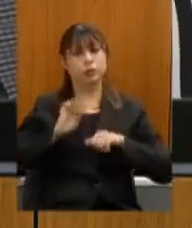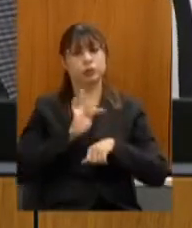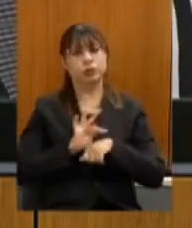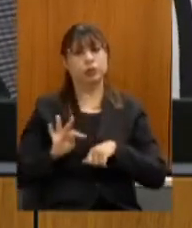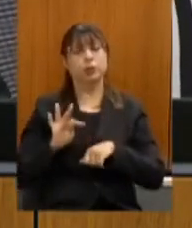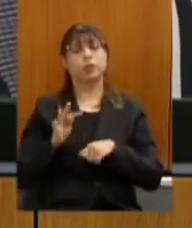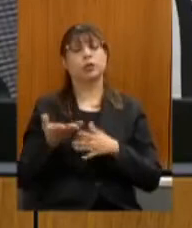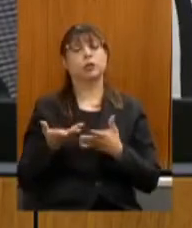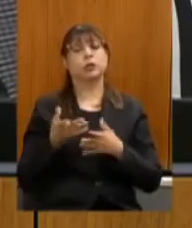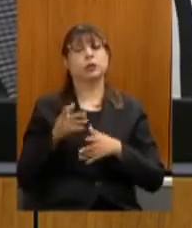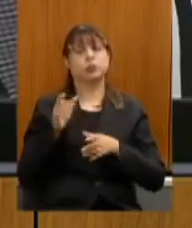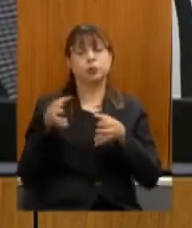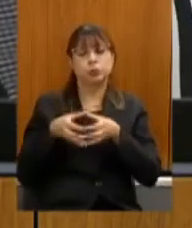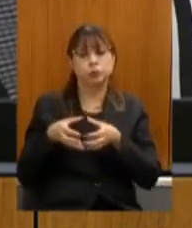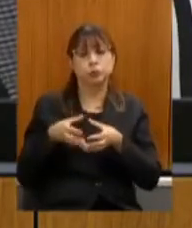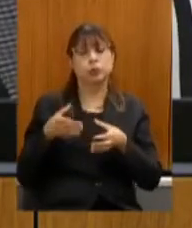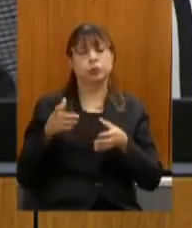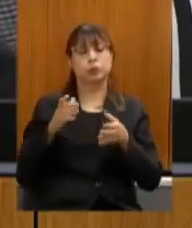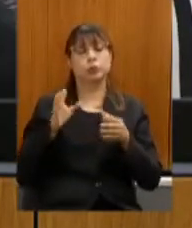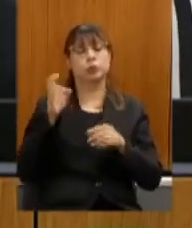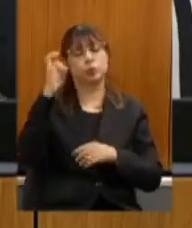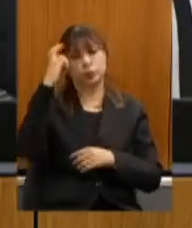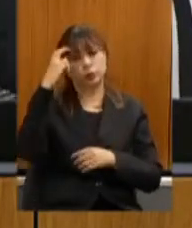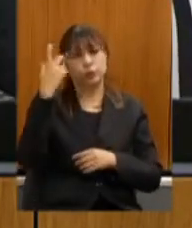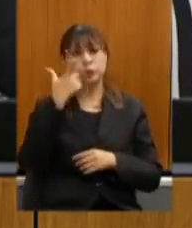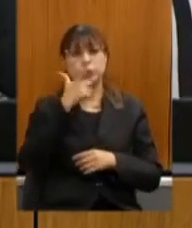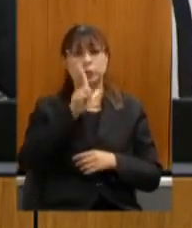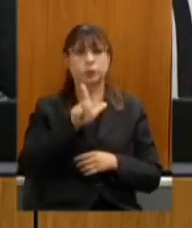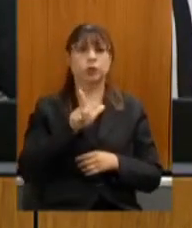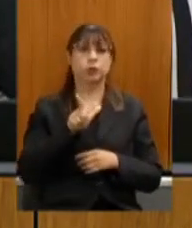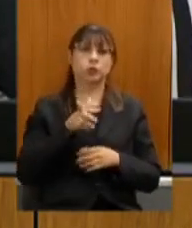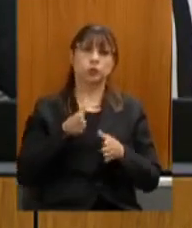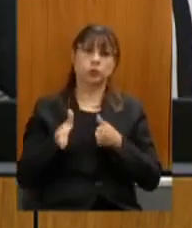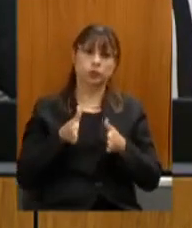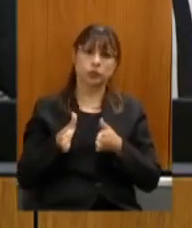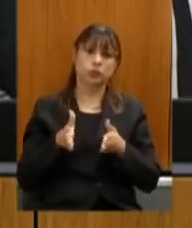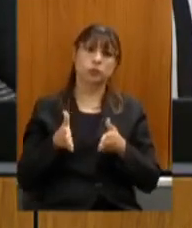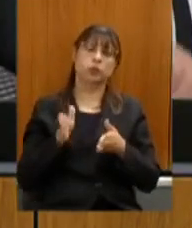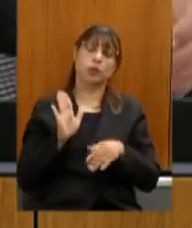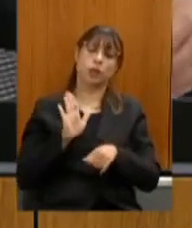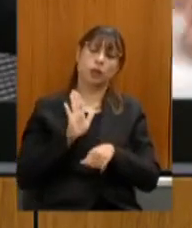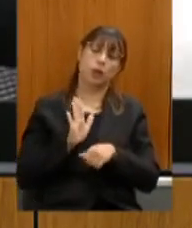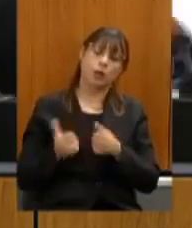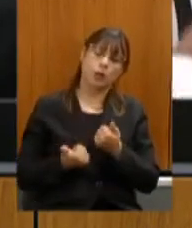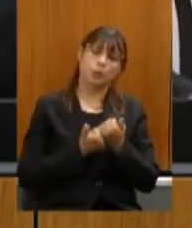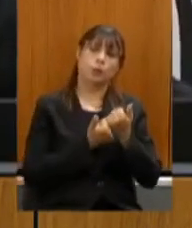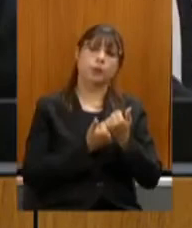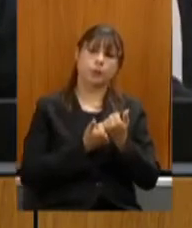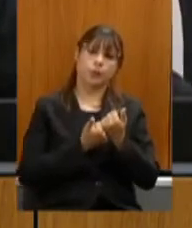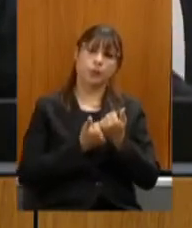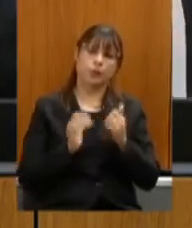culturais para facilitar o acesso aos mecanismos de apoio e fomento à cultura do estado